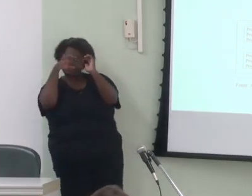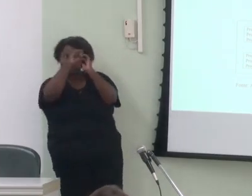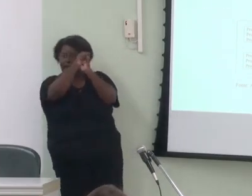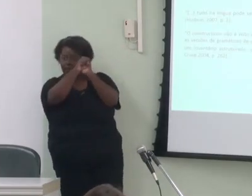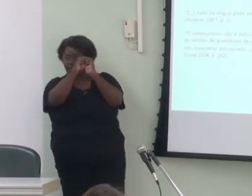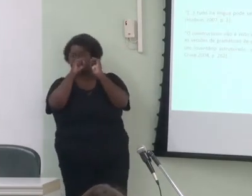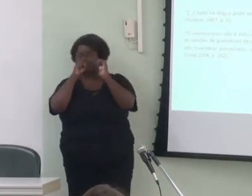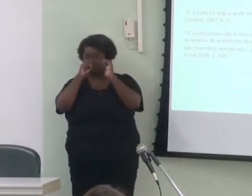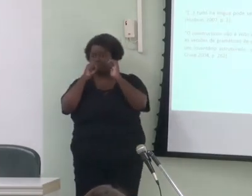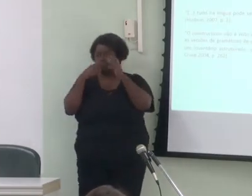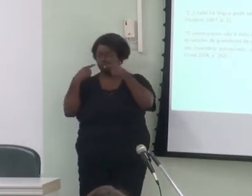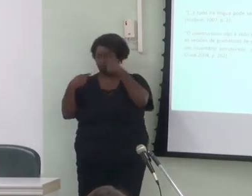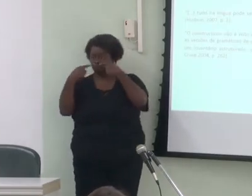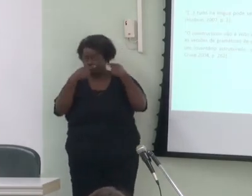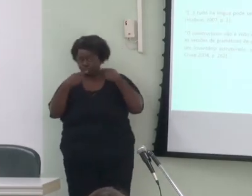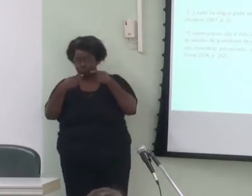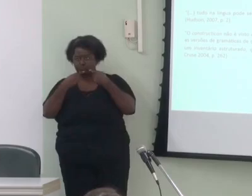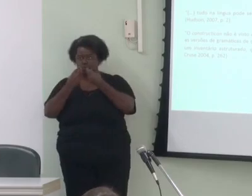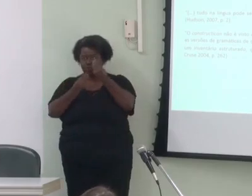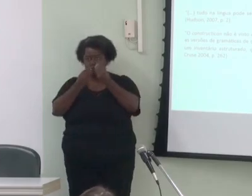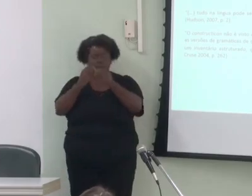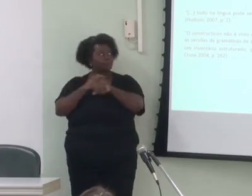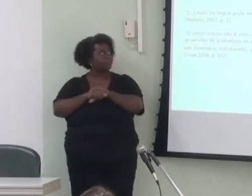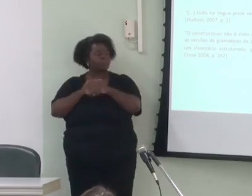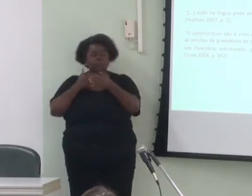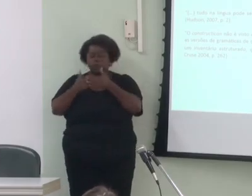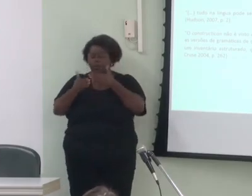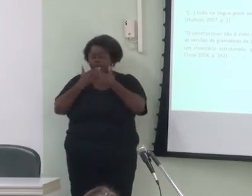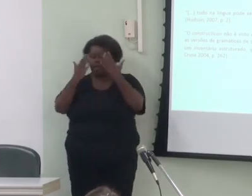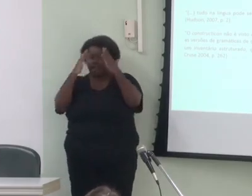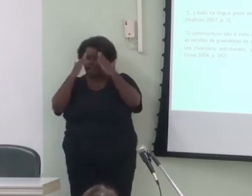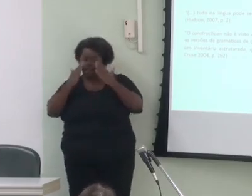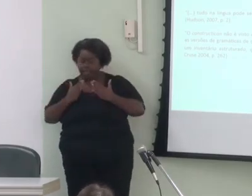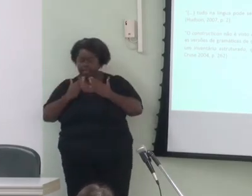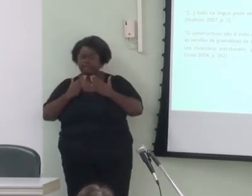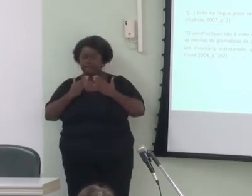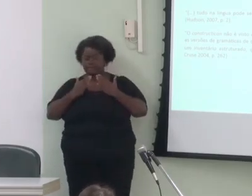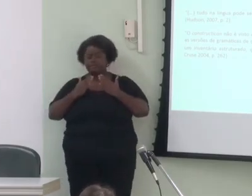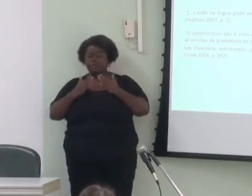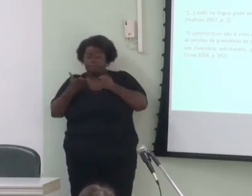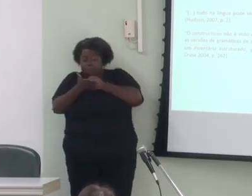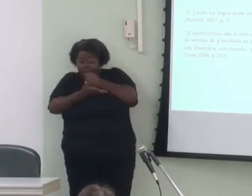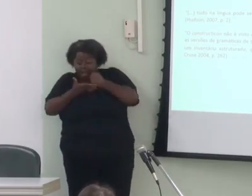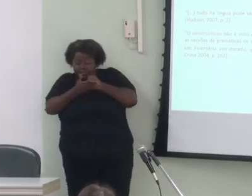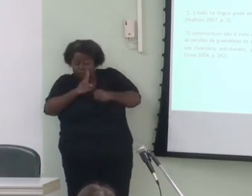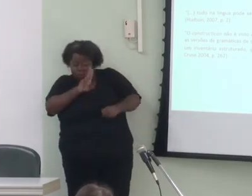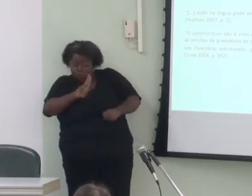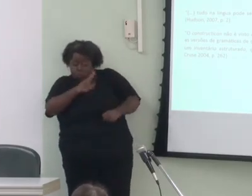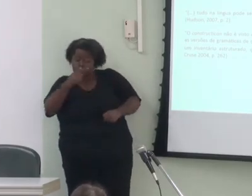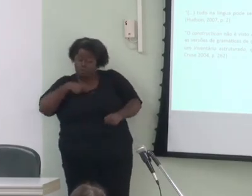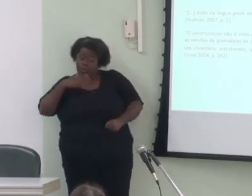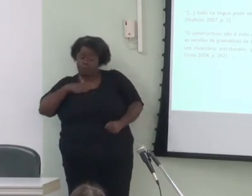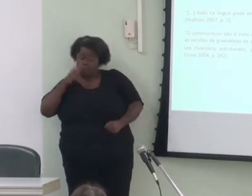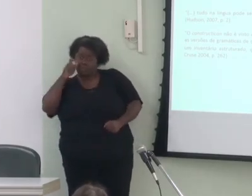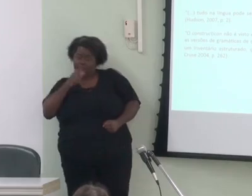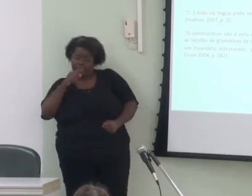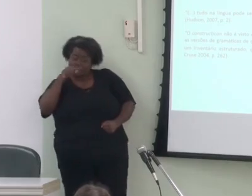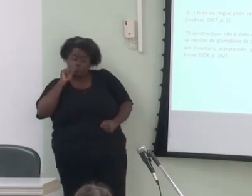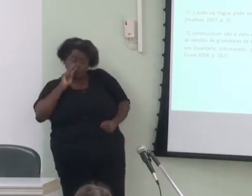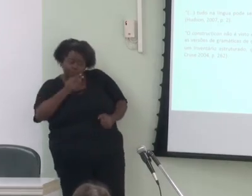Em qualquer análise fortemente comprometida com os modelos baseados no uso que é o meu ponto de interesse aqui